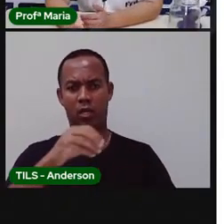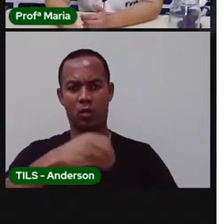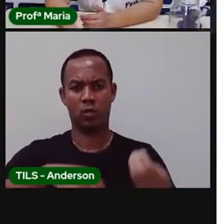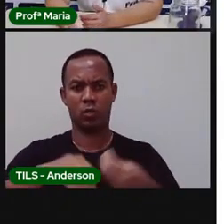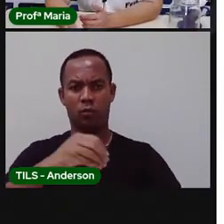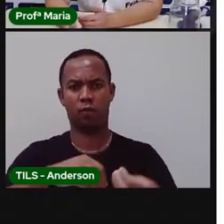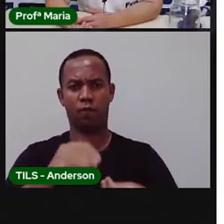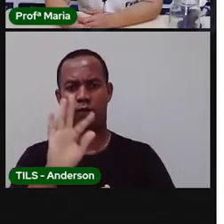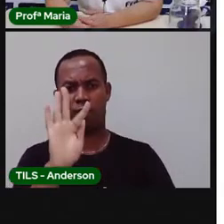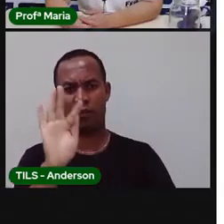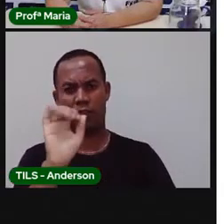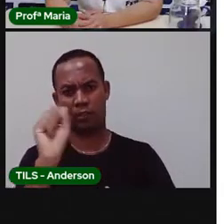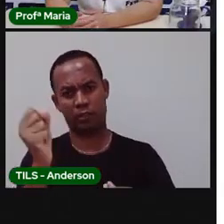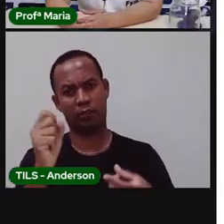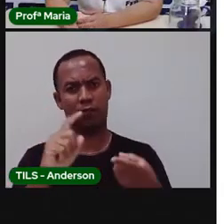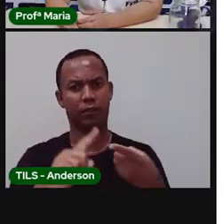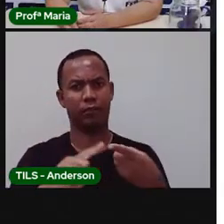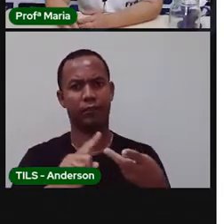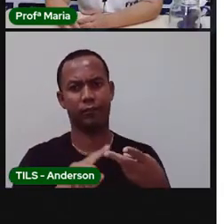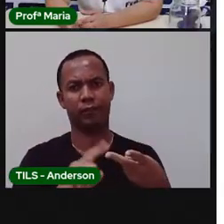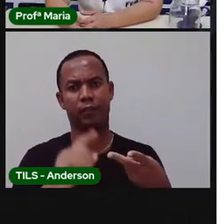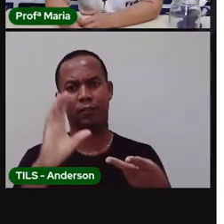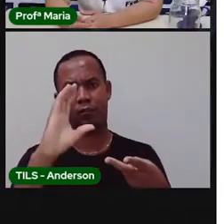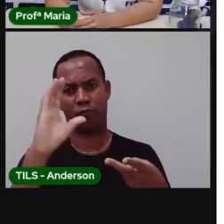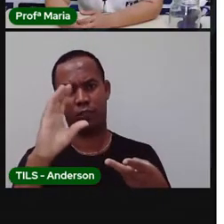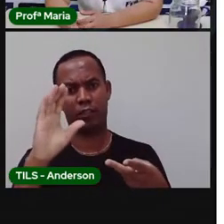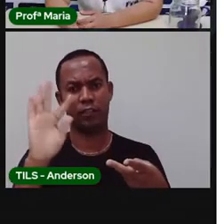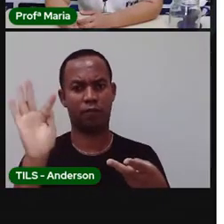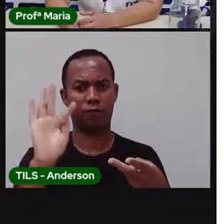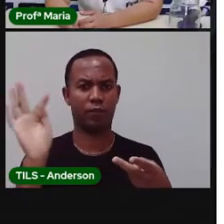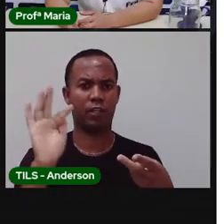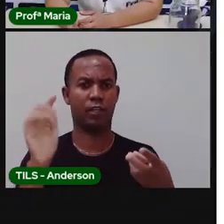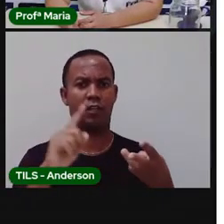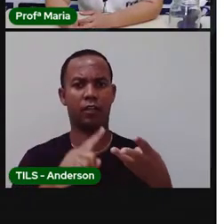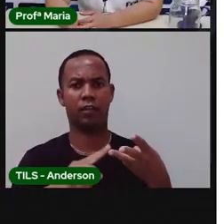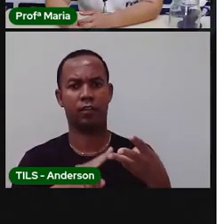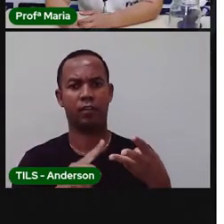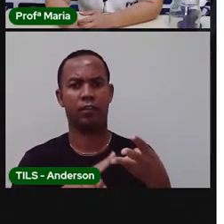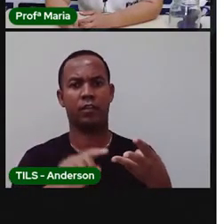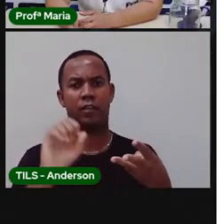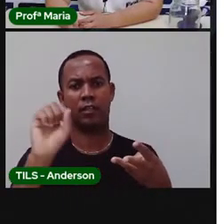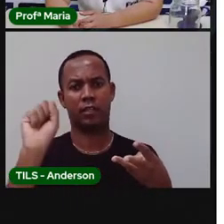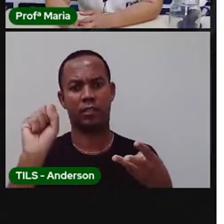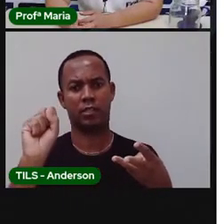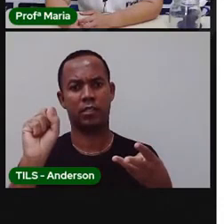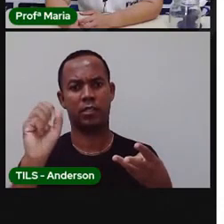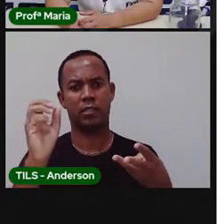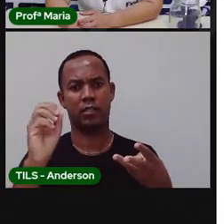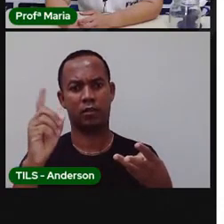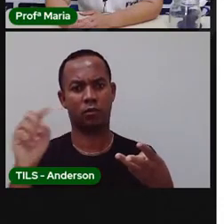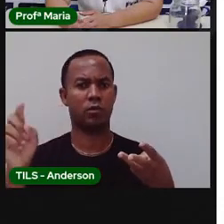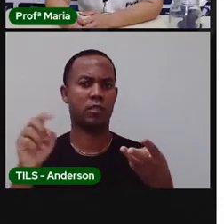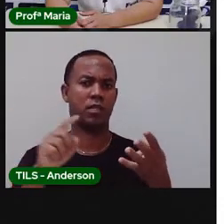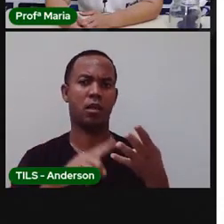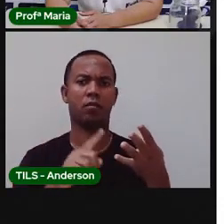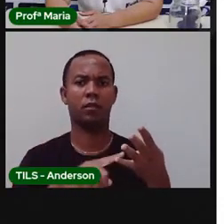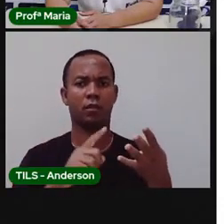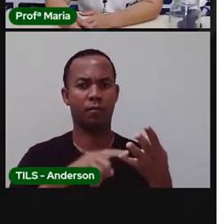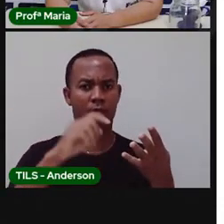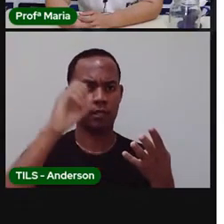abastecer Feira de Santana, Conceição da Feira, São Gonçalo, Santa Bárbara, Tanquinho e